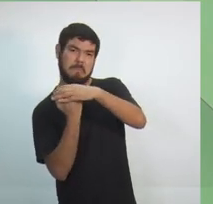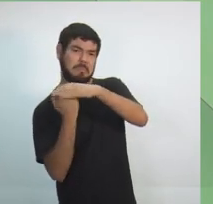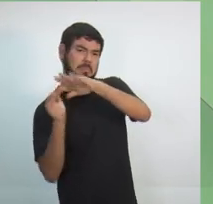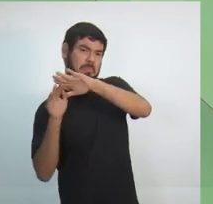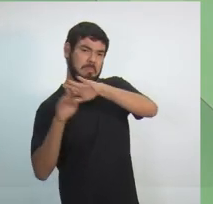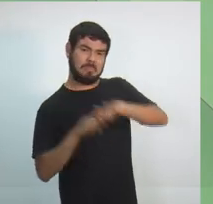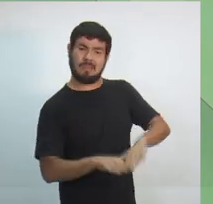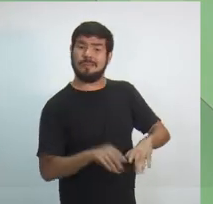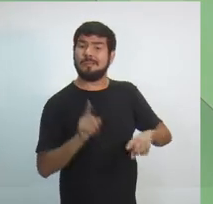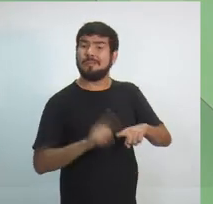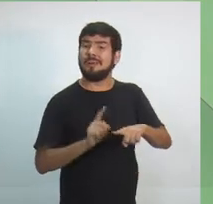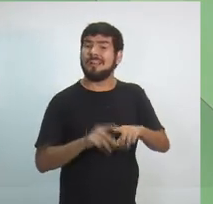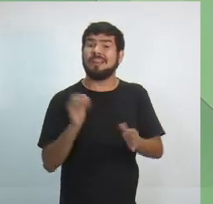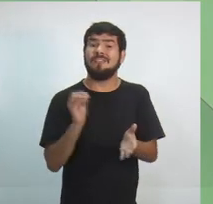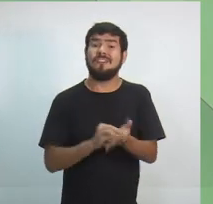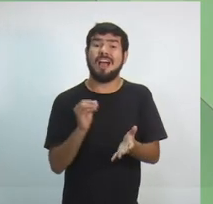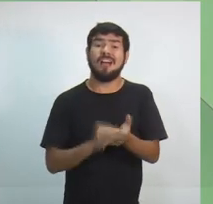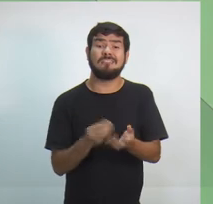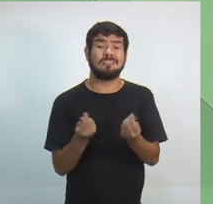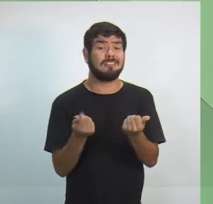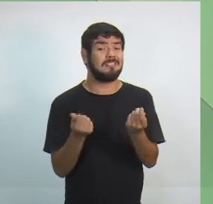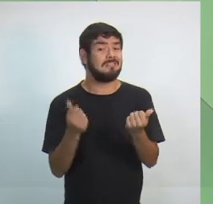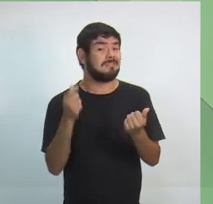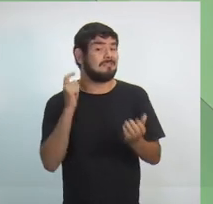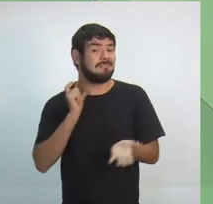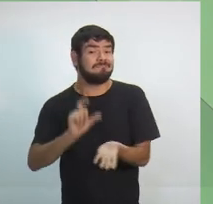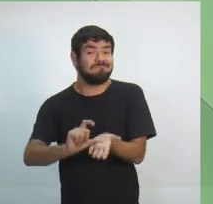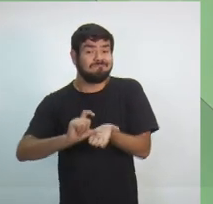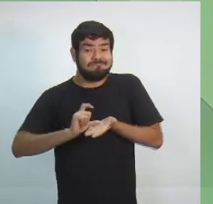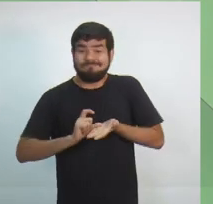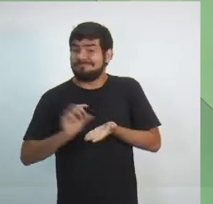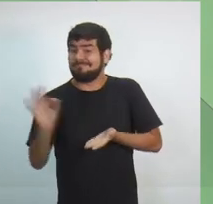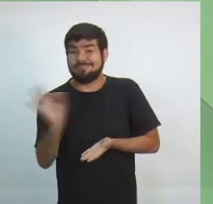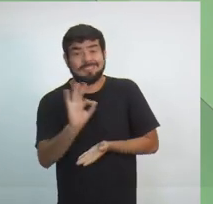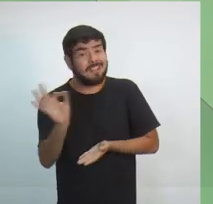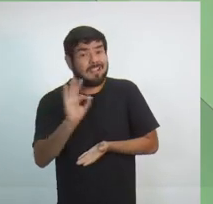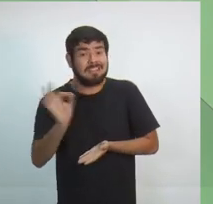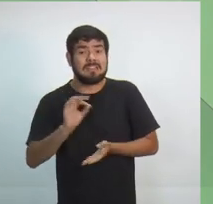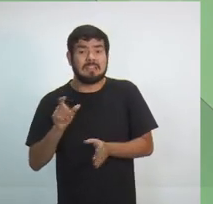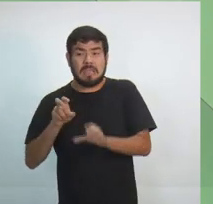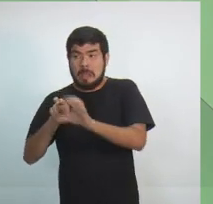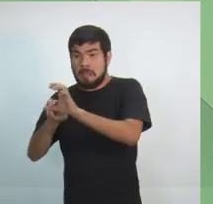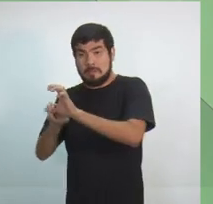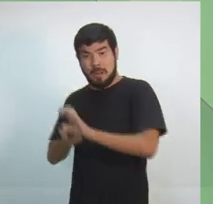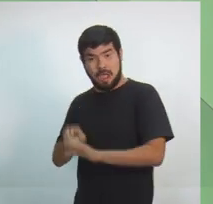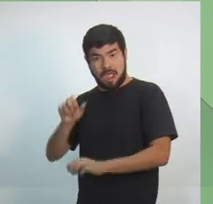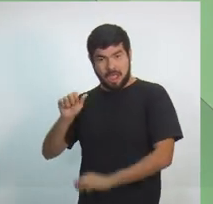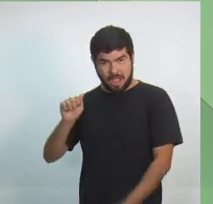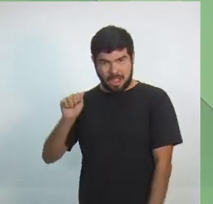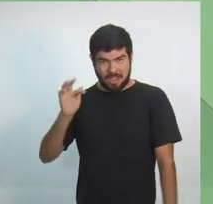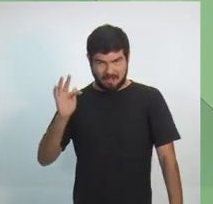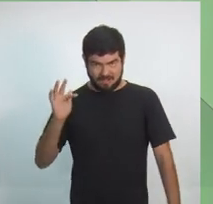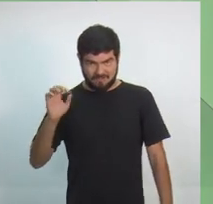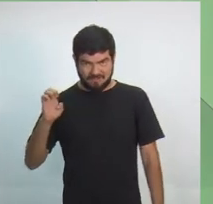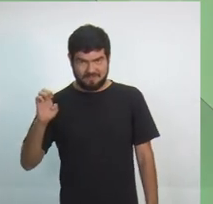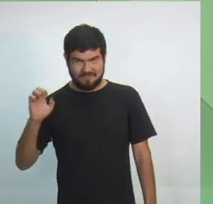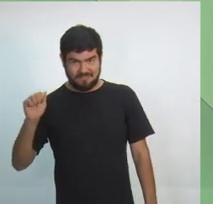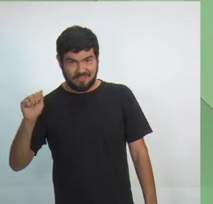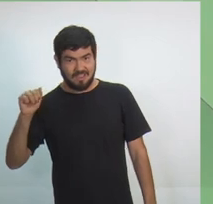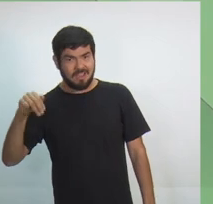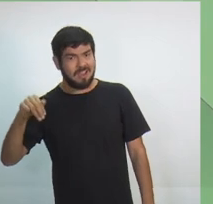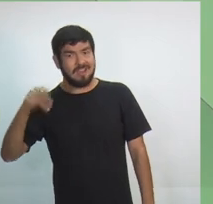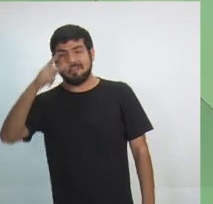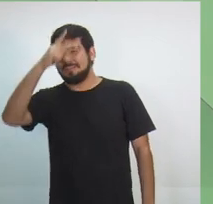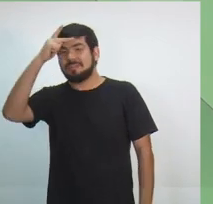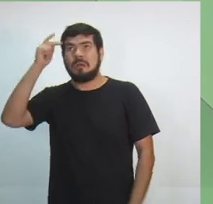um crédito muito burocratizado. E quem emprestou na FEAM, como nós temos conhecimento disso, pela nossa área financeira, a inadimplência é